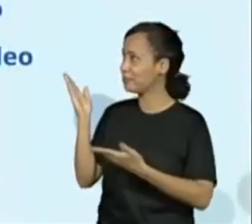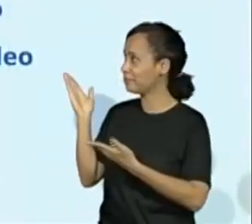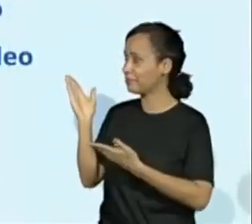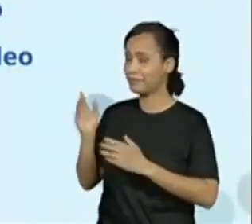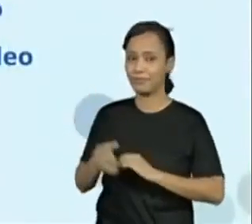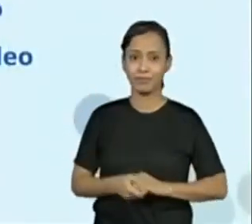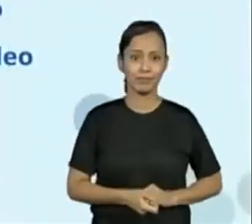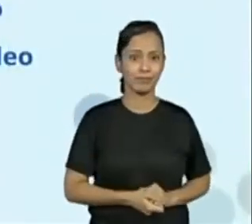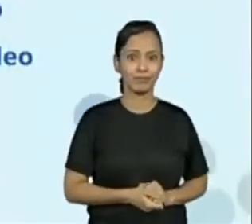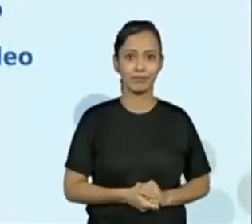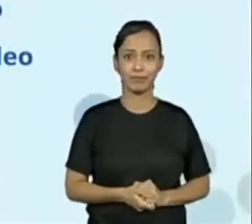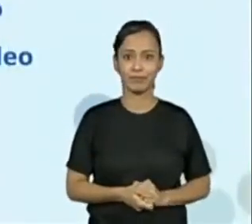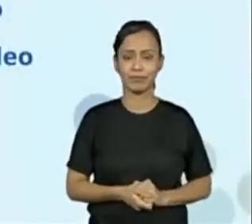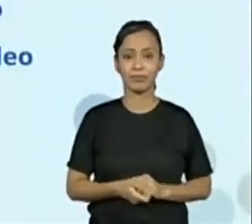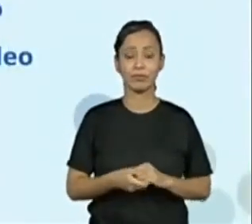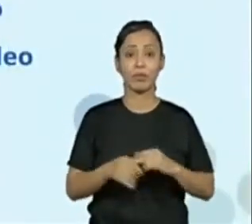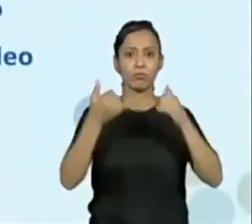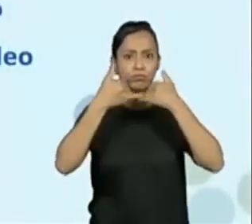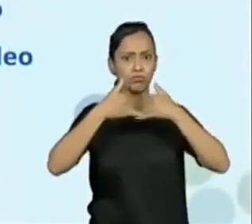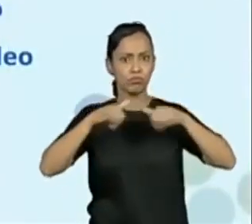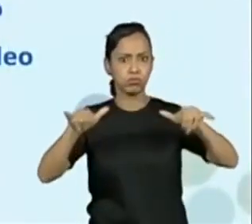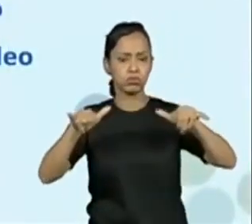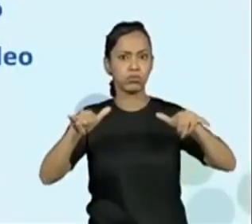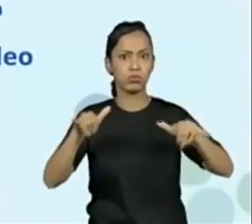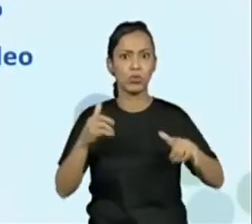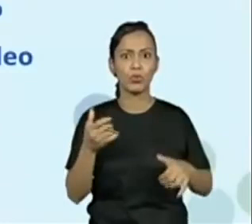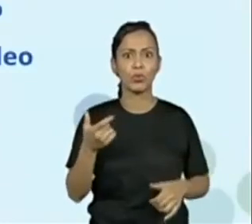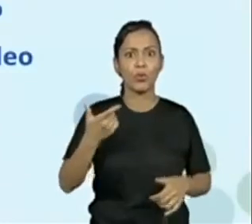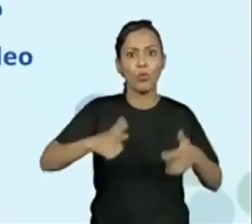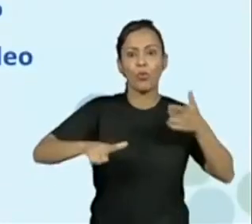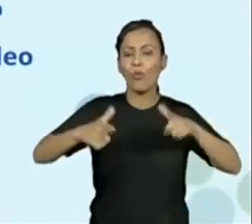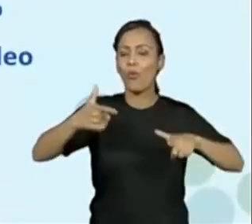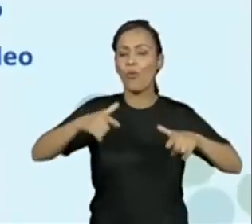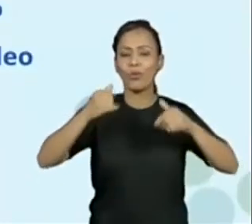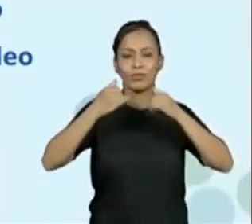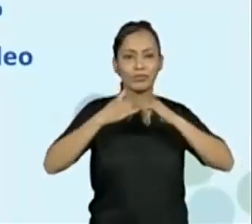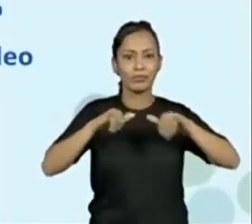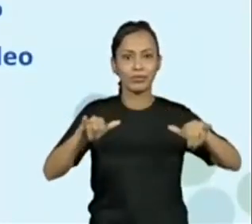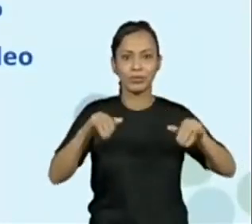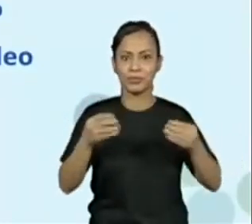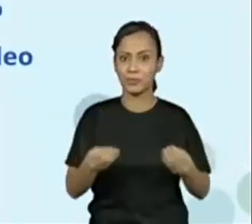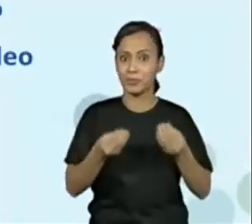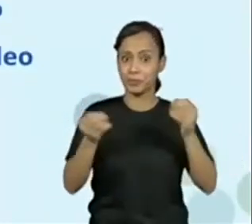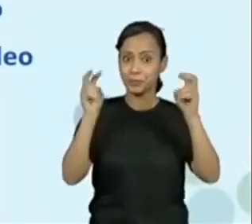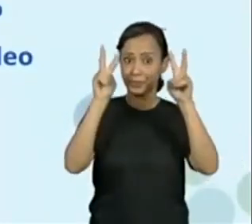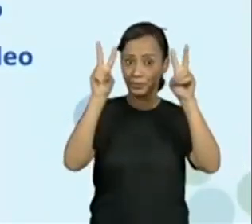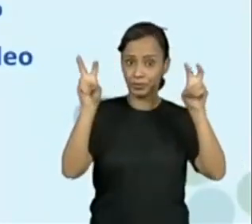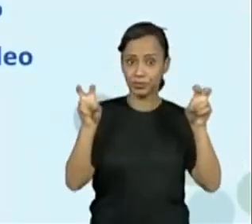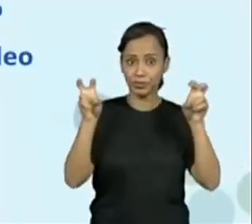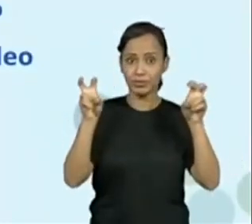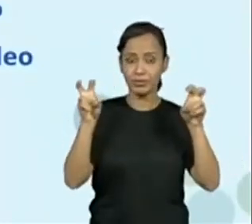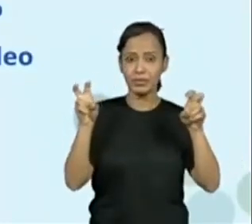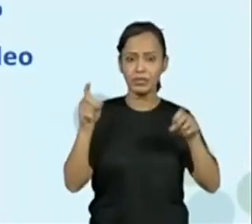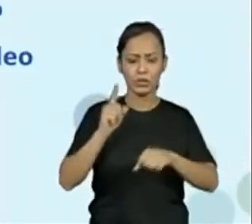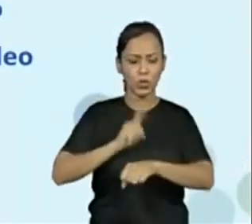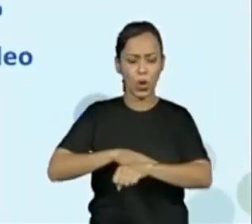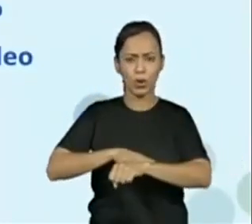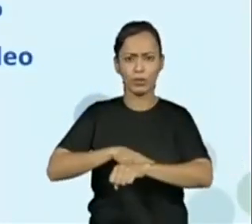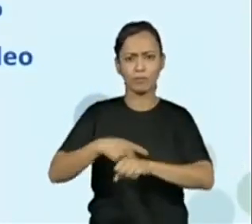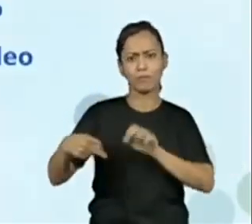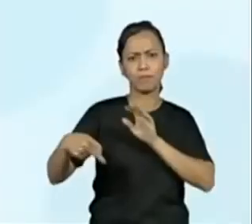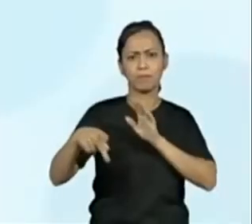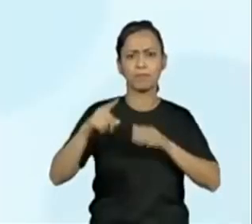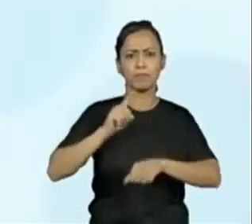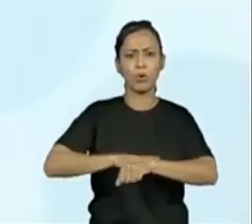de olho em mais uma notícia. Essa sequência tem o título de Está na Hora do Jornal.